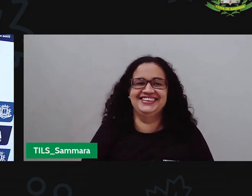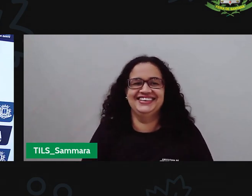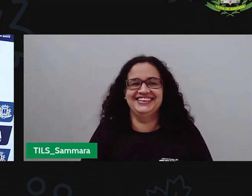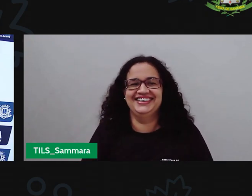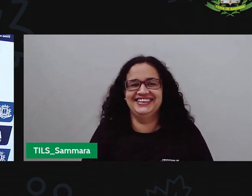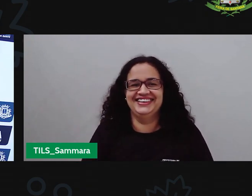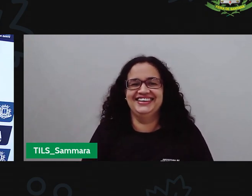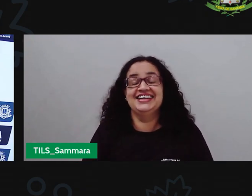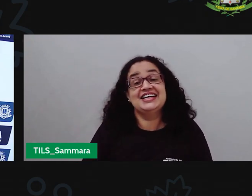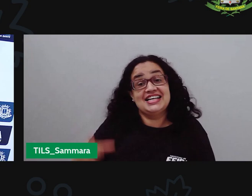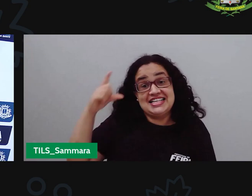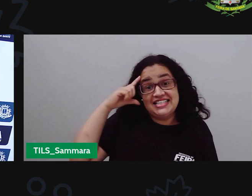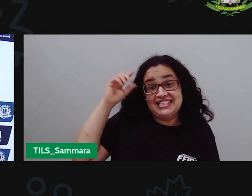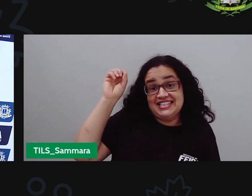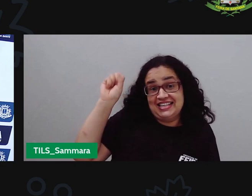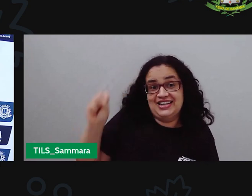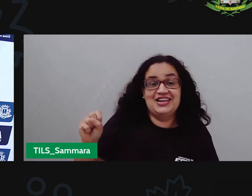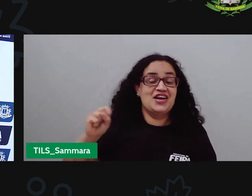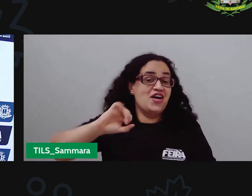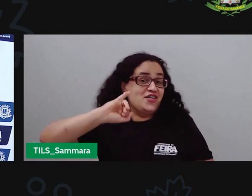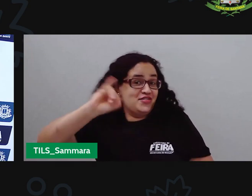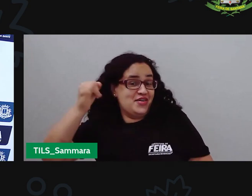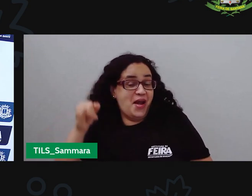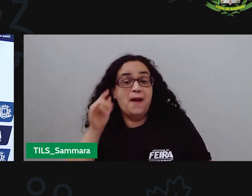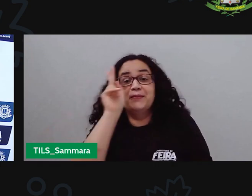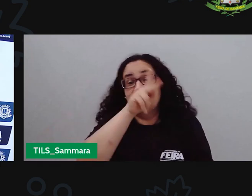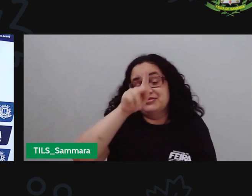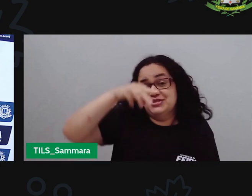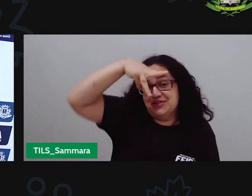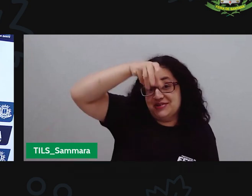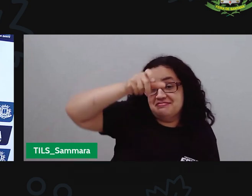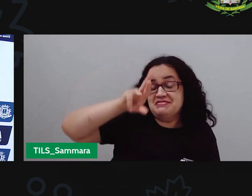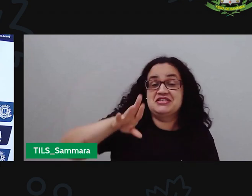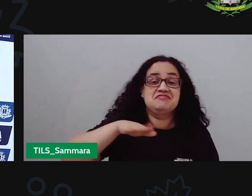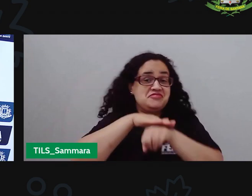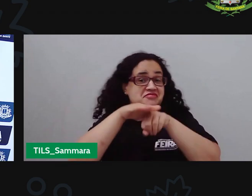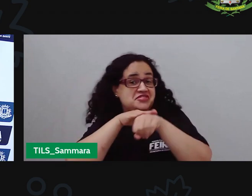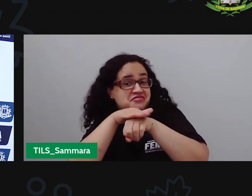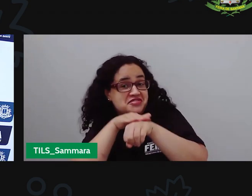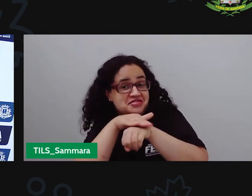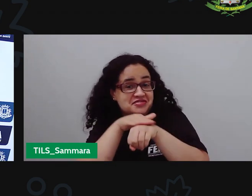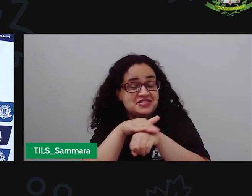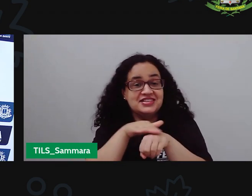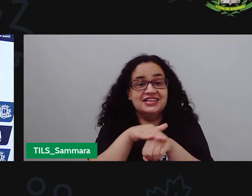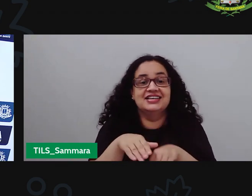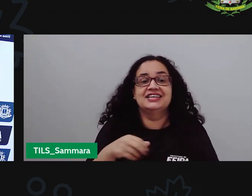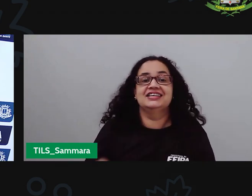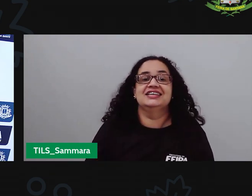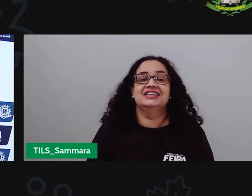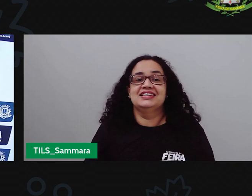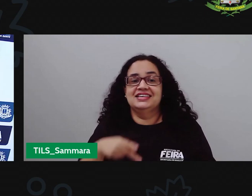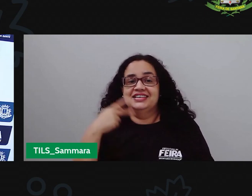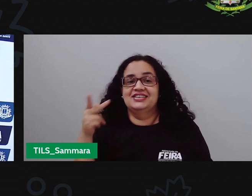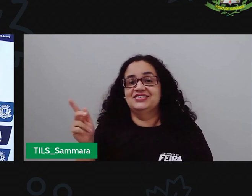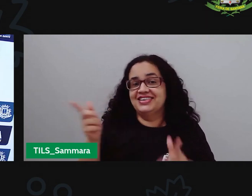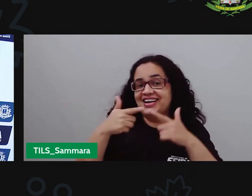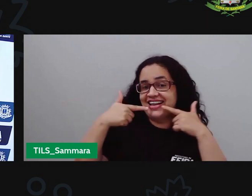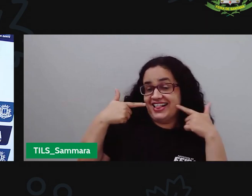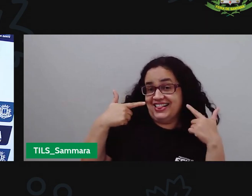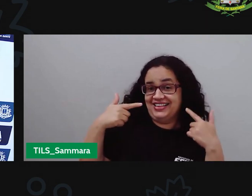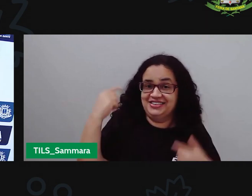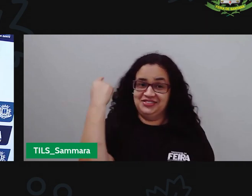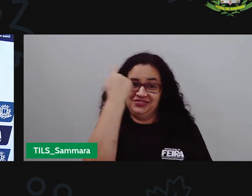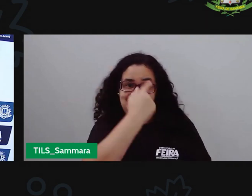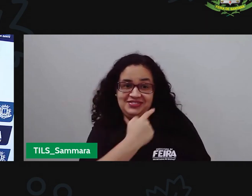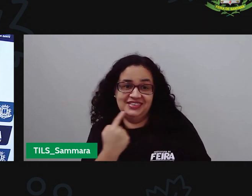Pois é, Samara aí ela vai se acostumar, porque pra Maria ela conversa o tempo inteiro, sabe? E ela vai super, e ela super faz carinha, gente, é que chique.